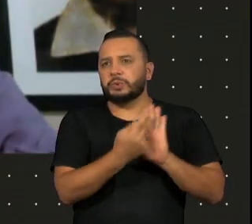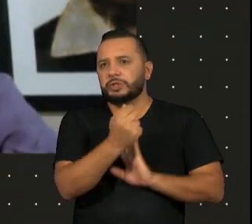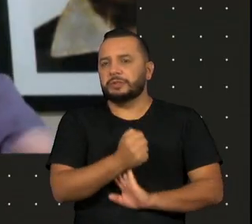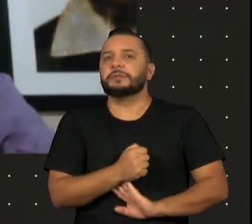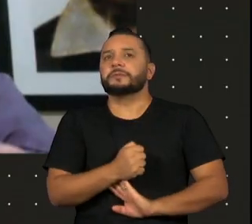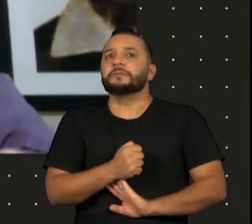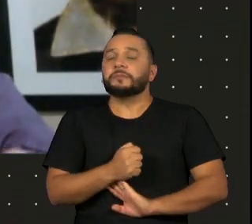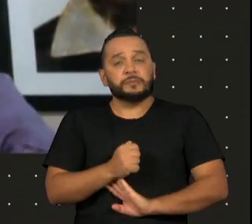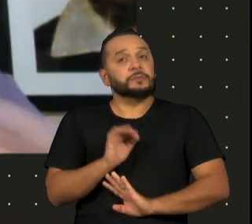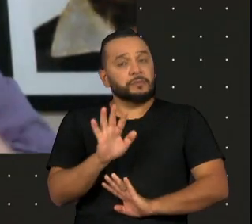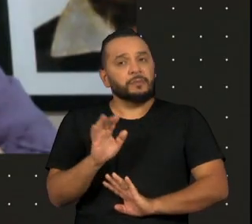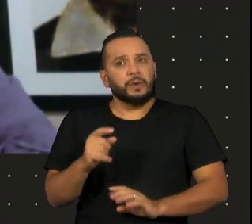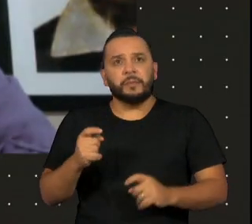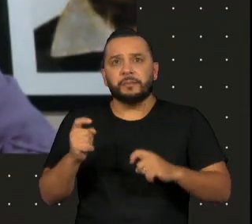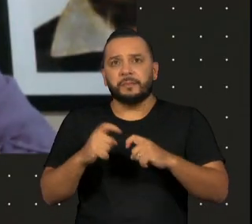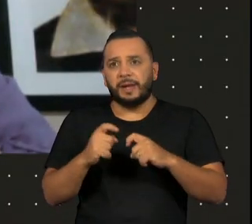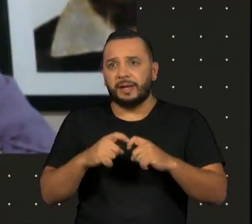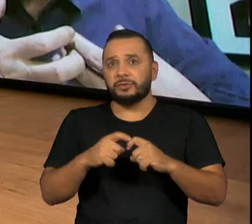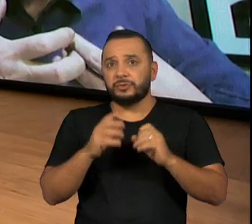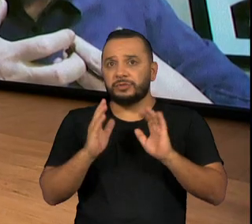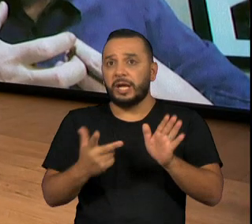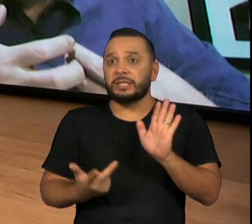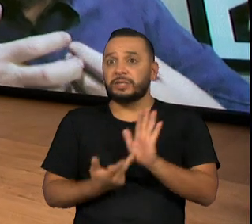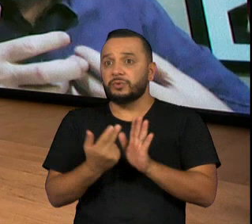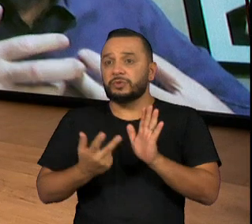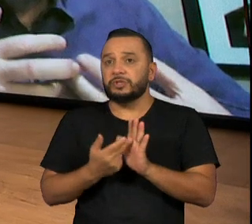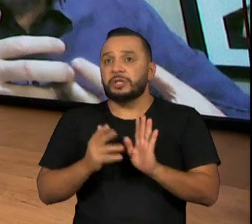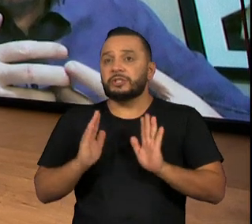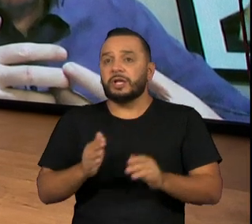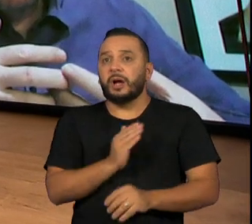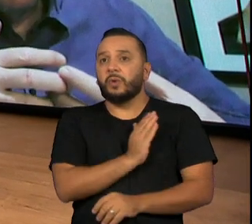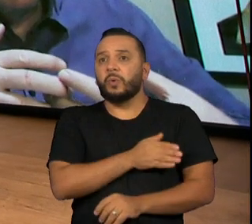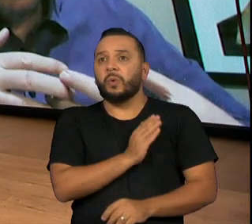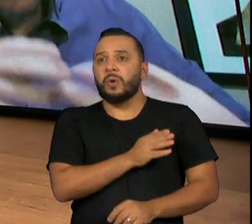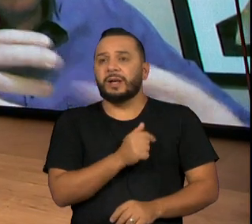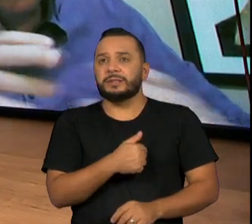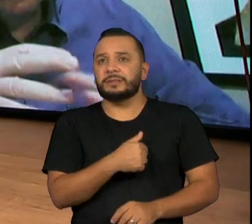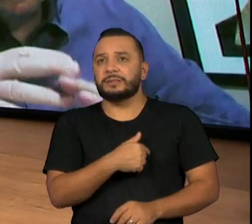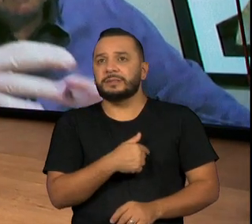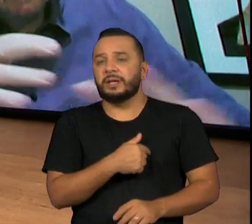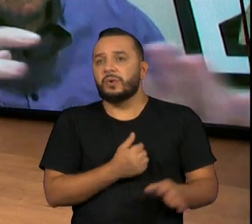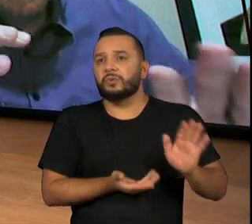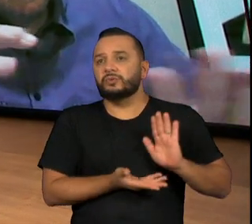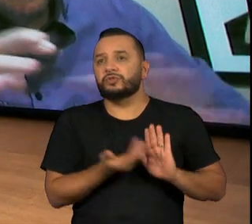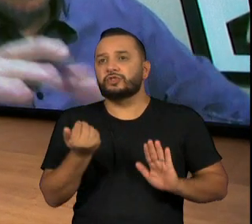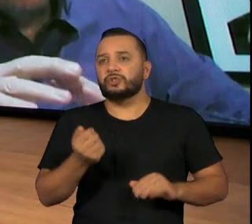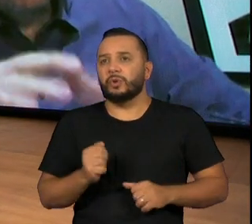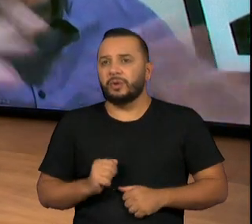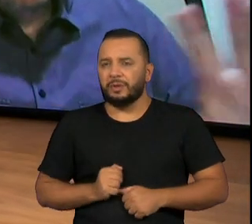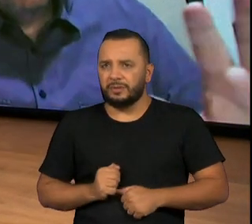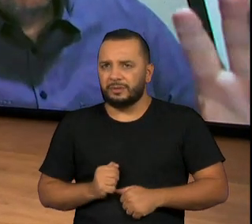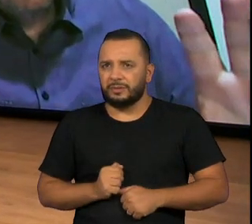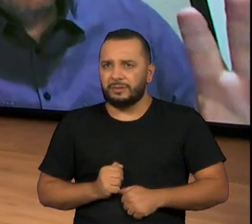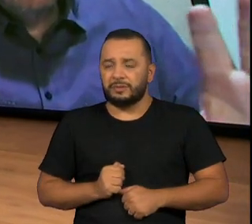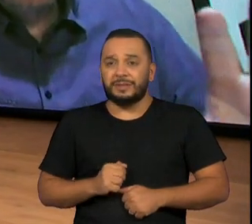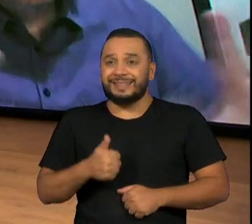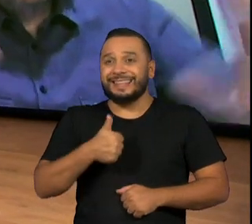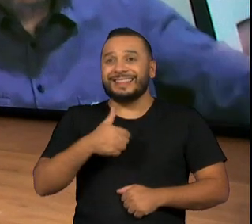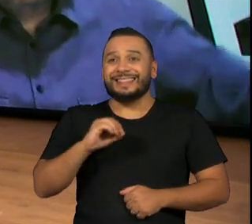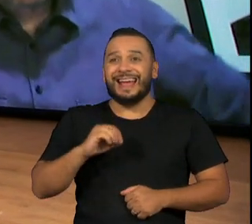médico, ao operá-lo, retira o coração dele. E ele tem dez minutos de vida,